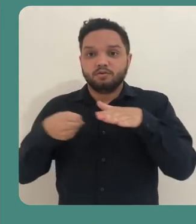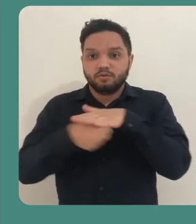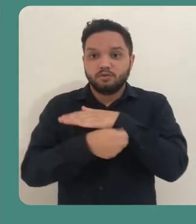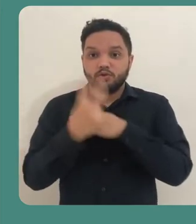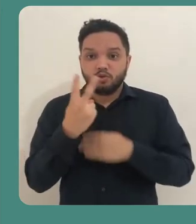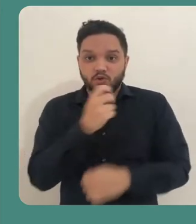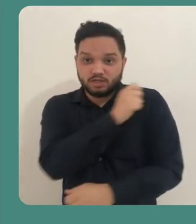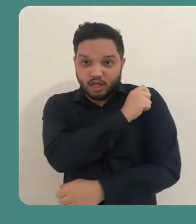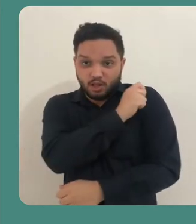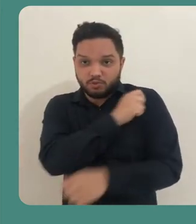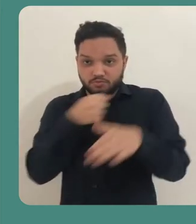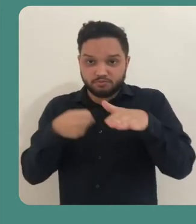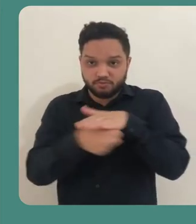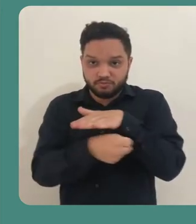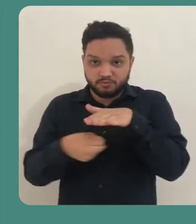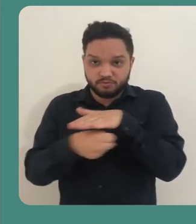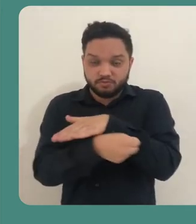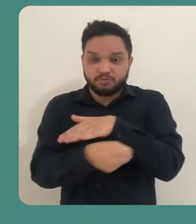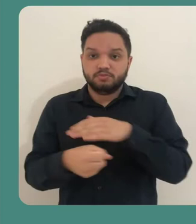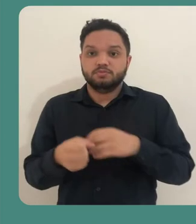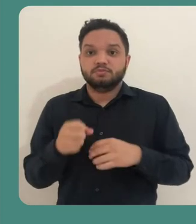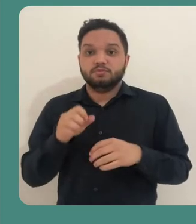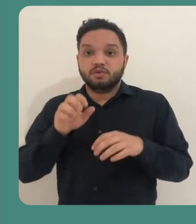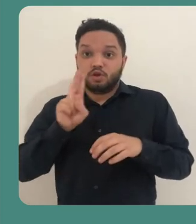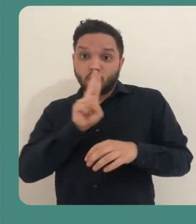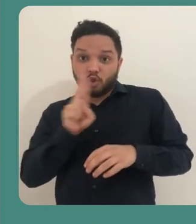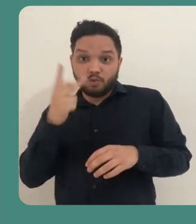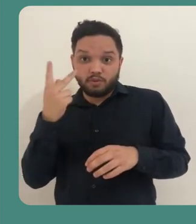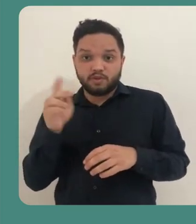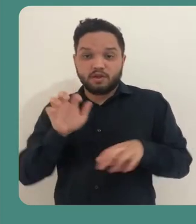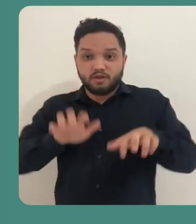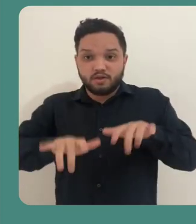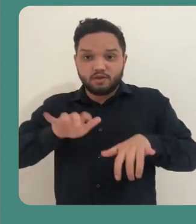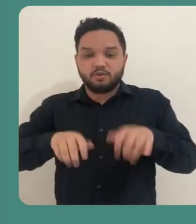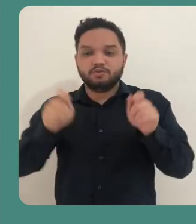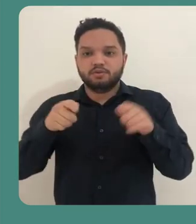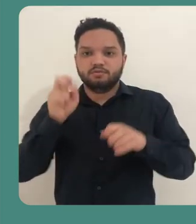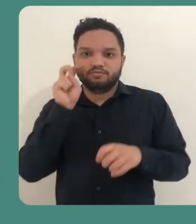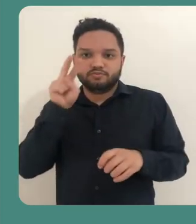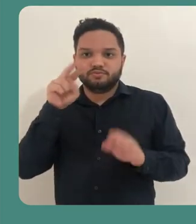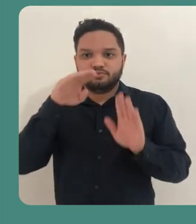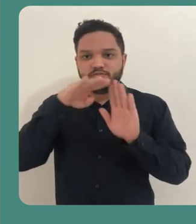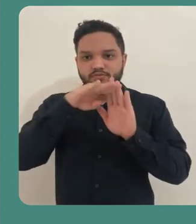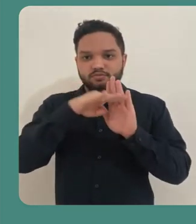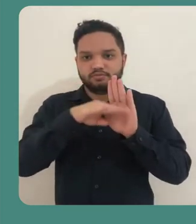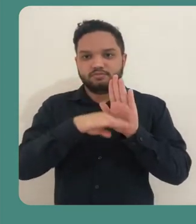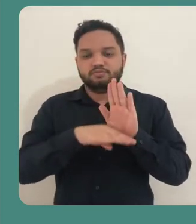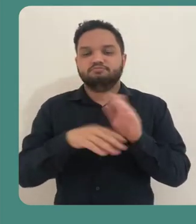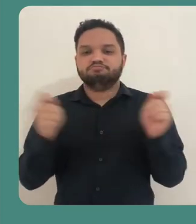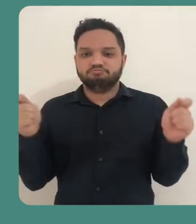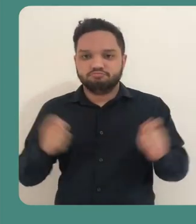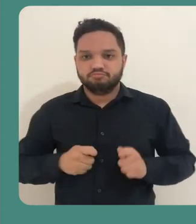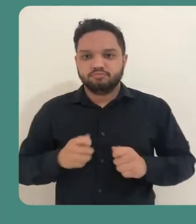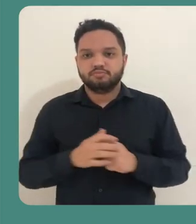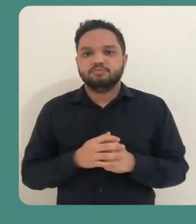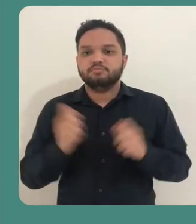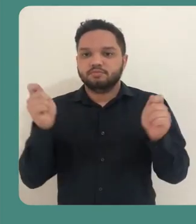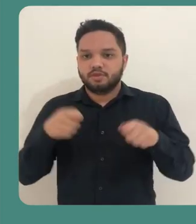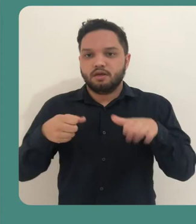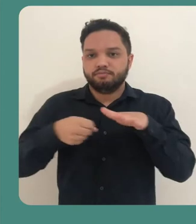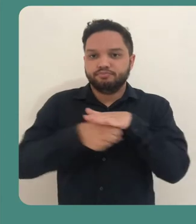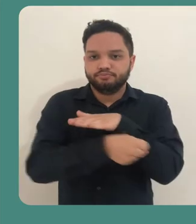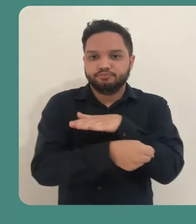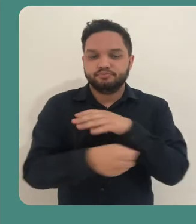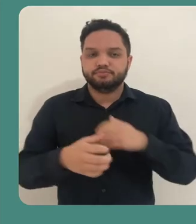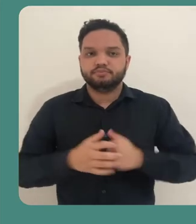Então eu vou adicionar aqui dois alunos. Você digitando o nome deles, já aparece aqui a extensão completa,